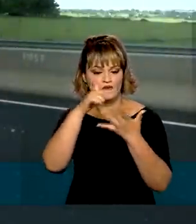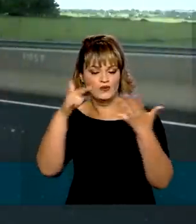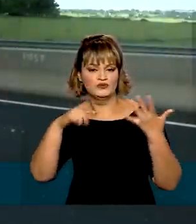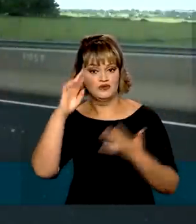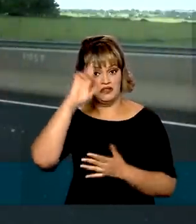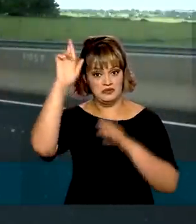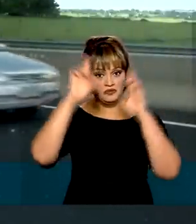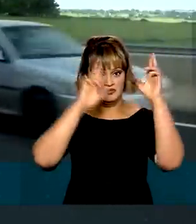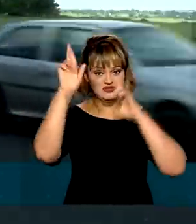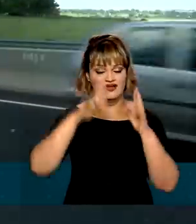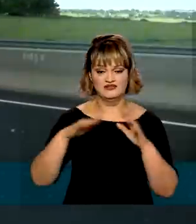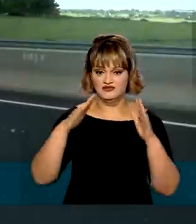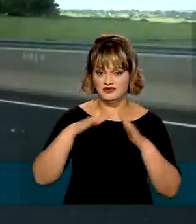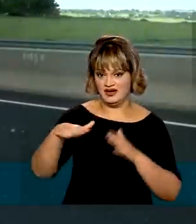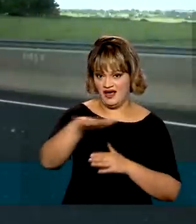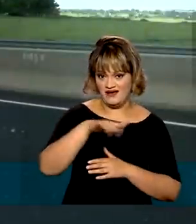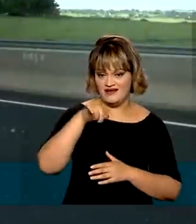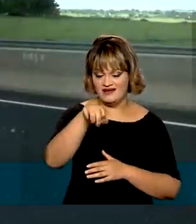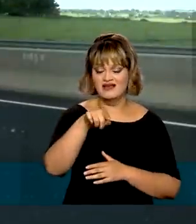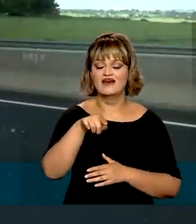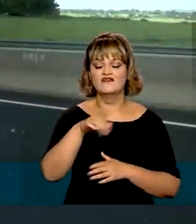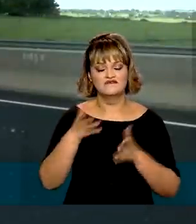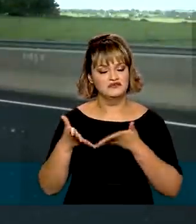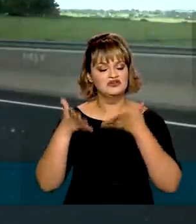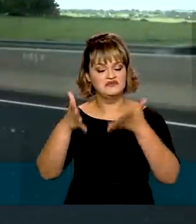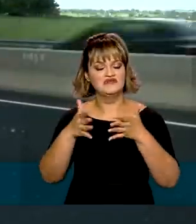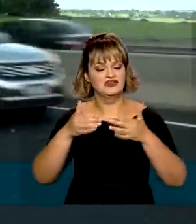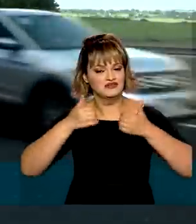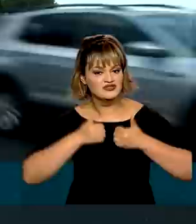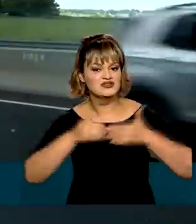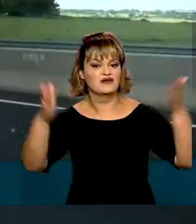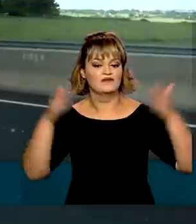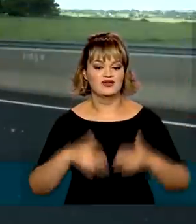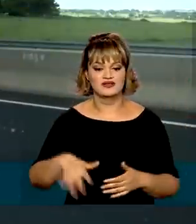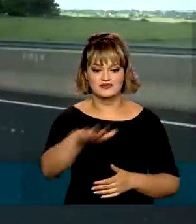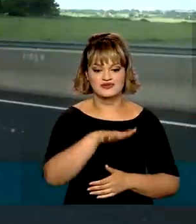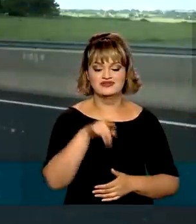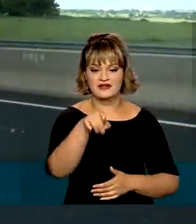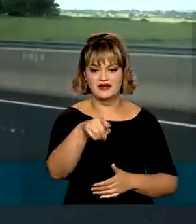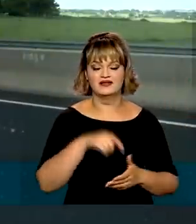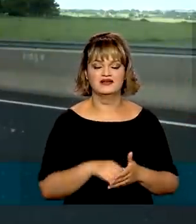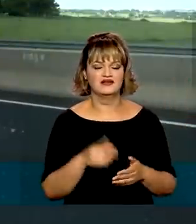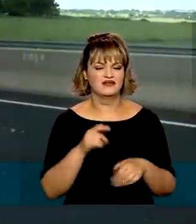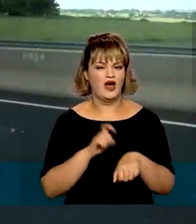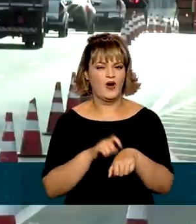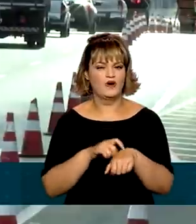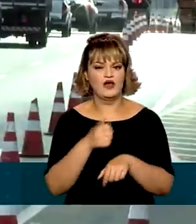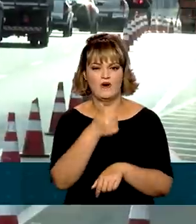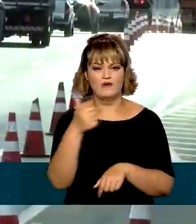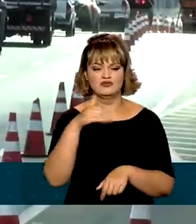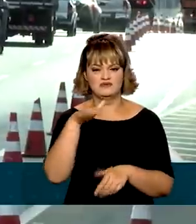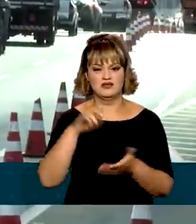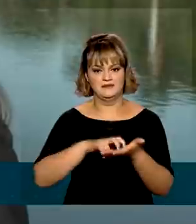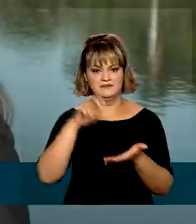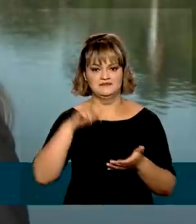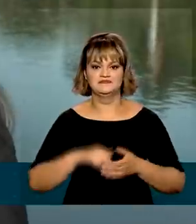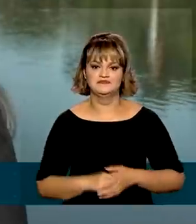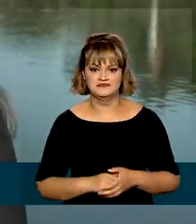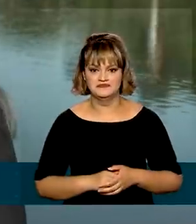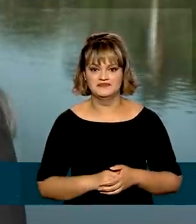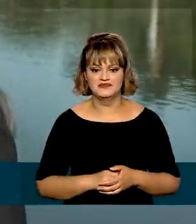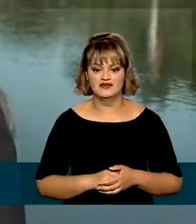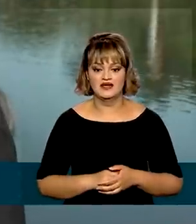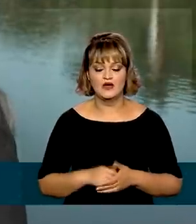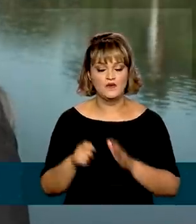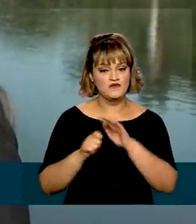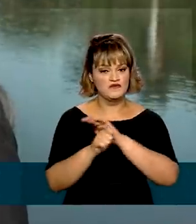autoridades da região, participam da cerimônia de entrega desse complexo viário logo mais às 11h30 da manhã. Os